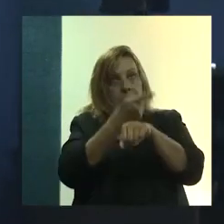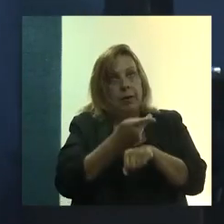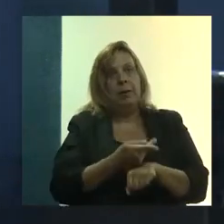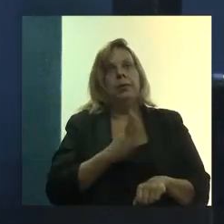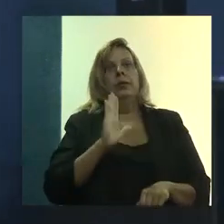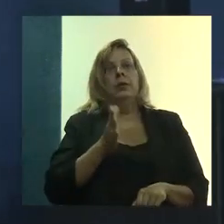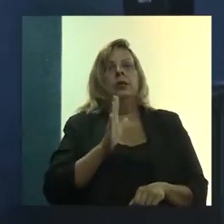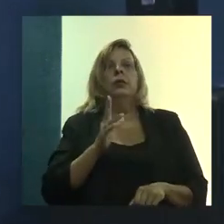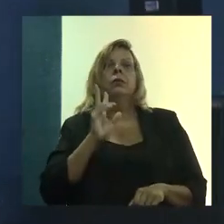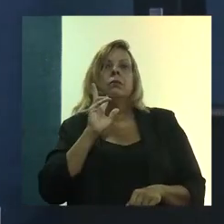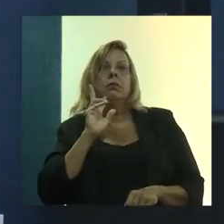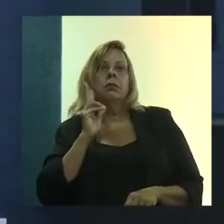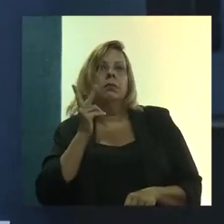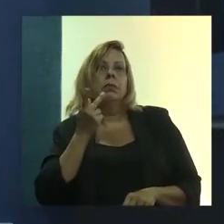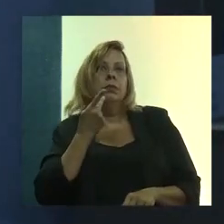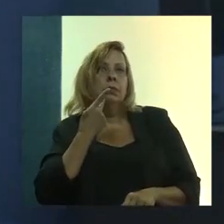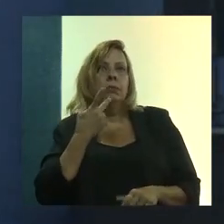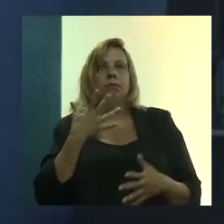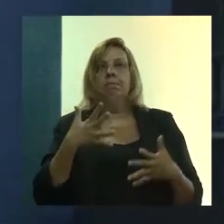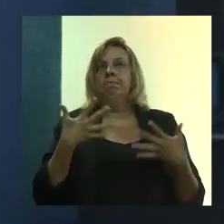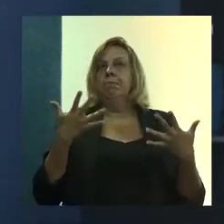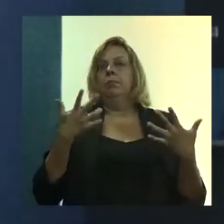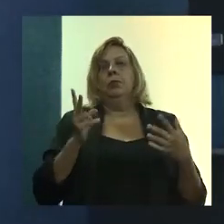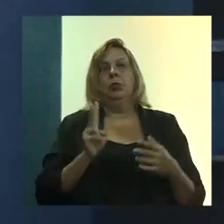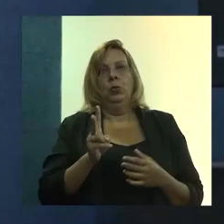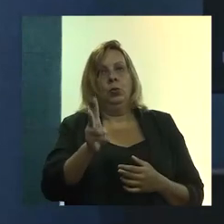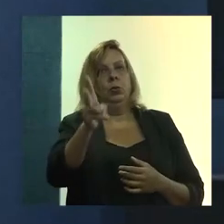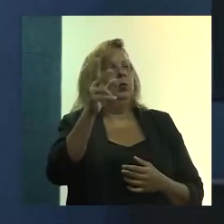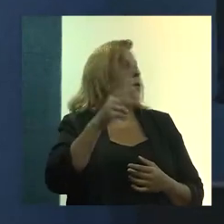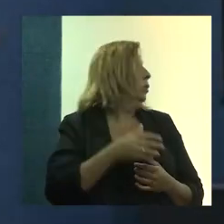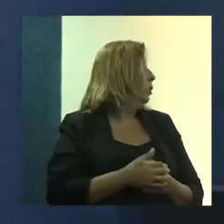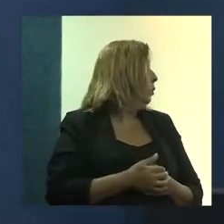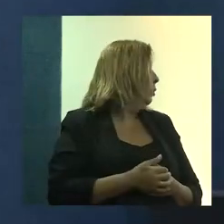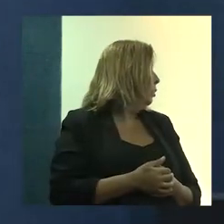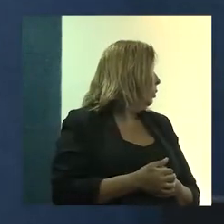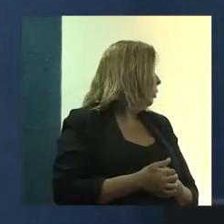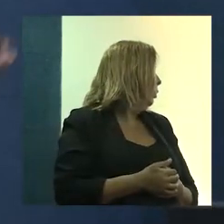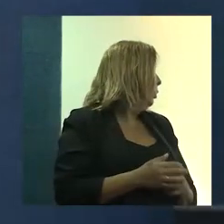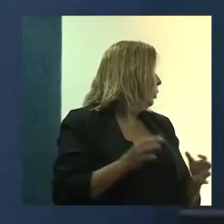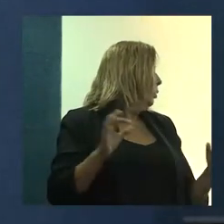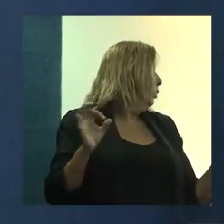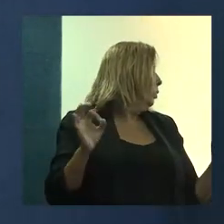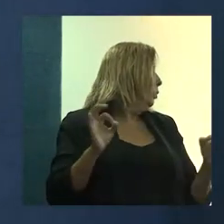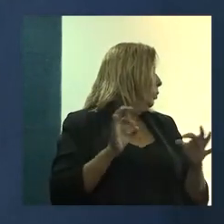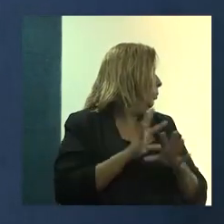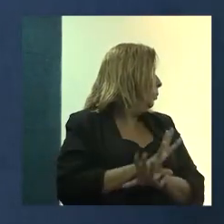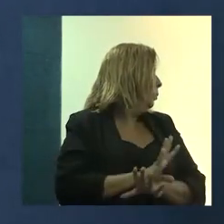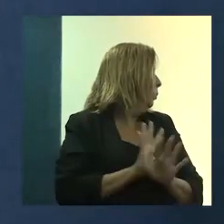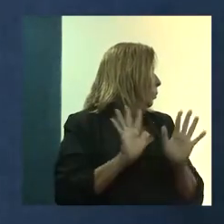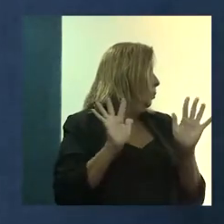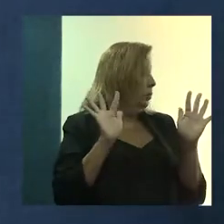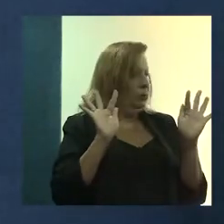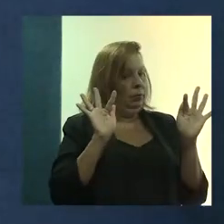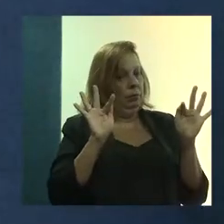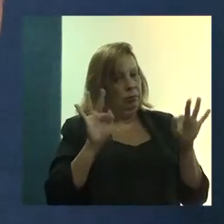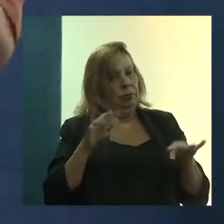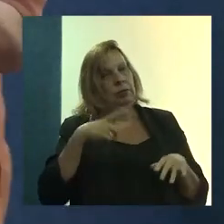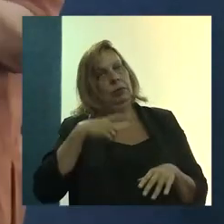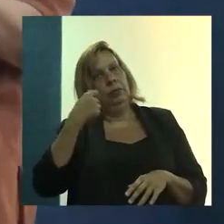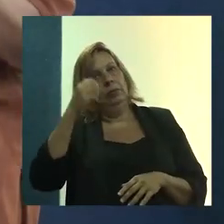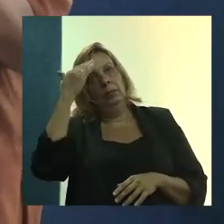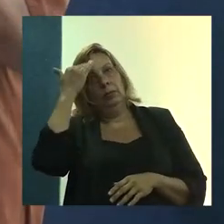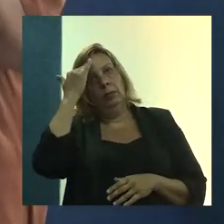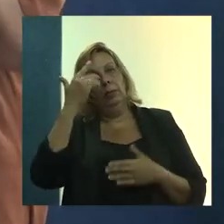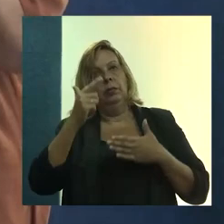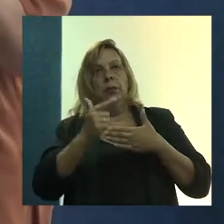reconhecimentos interessantes, que nos anima a continuar, né, e finalmente, terminando, nós entendemos